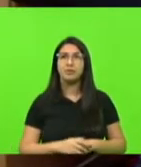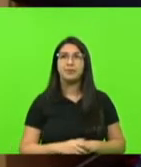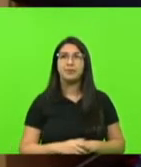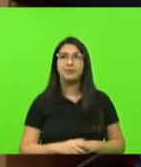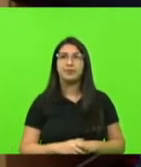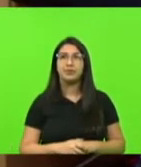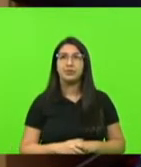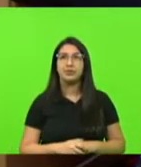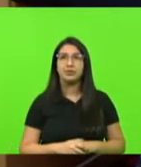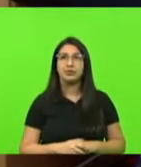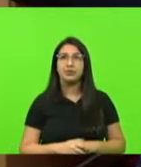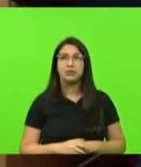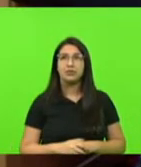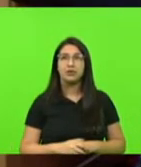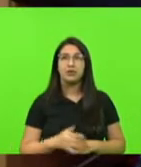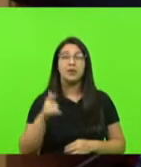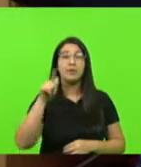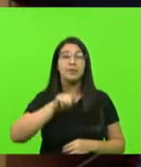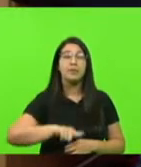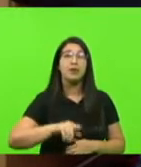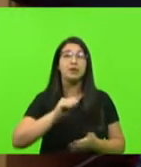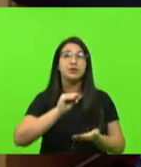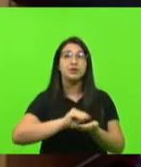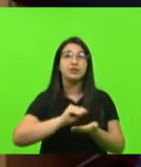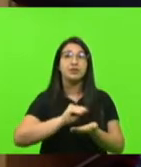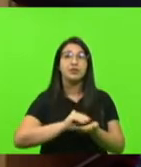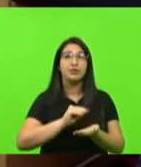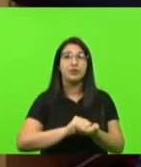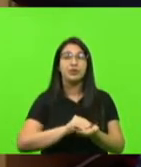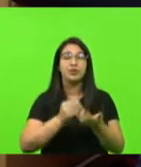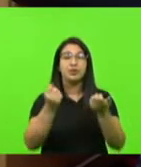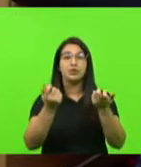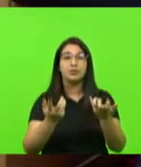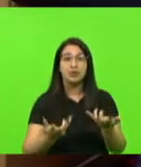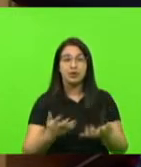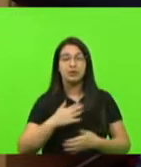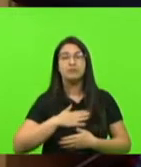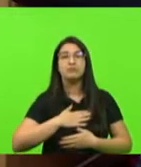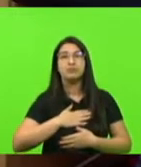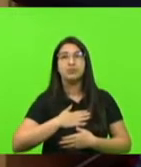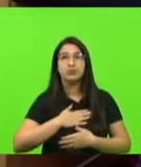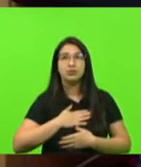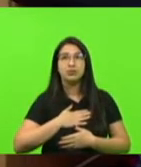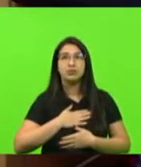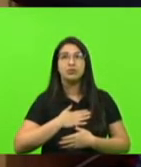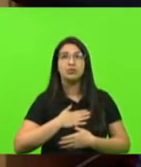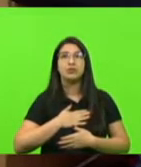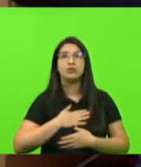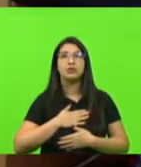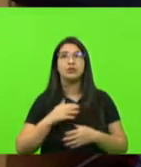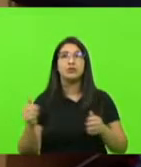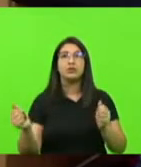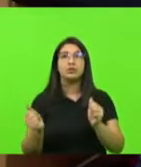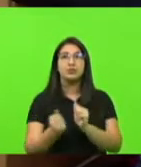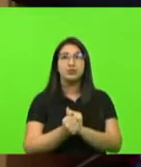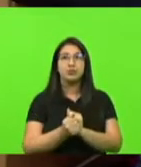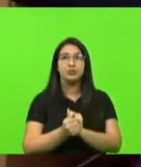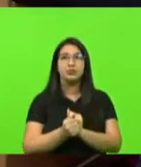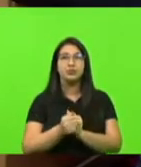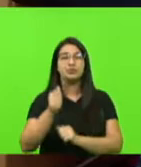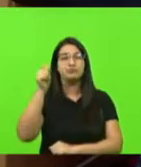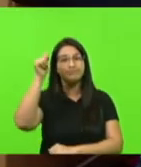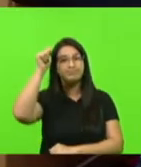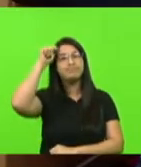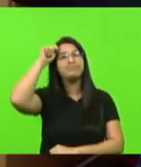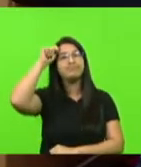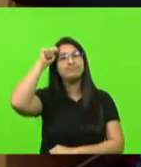senhor presidente, ainda pela ordem, me faltou dizer que é uma satisfação muito grande dividir esse plenário com o Adrianinho, que chega